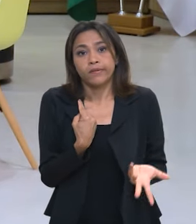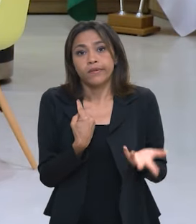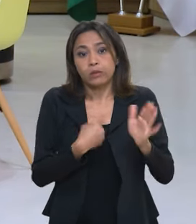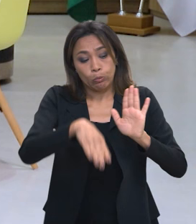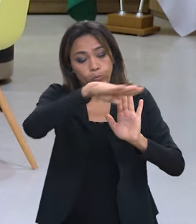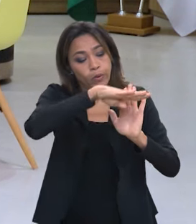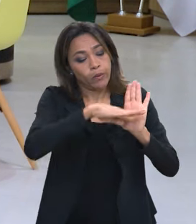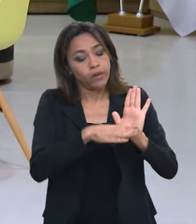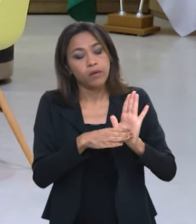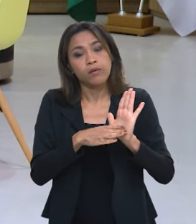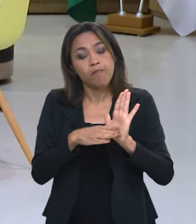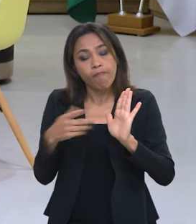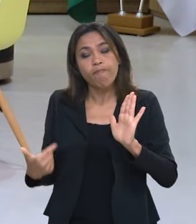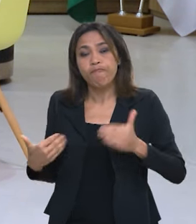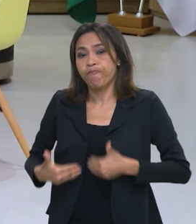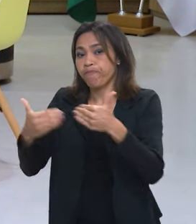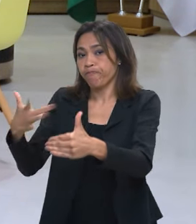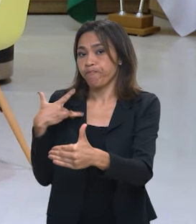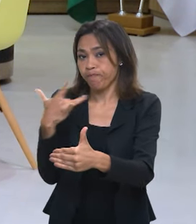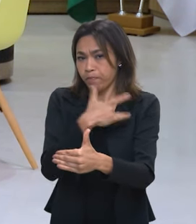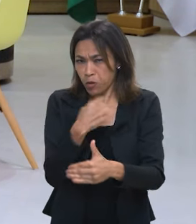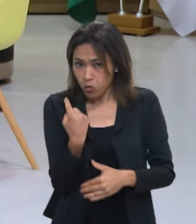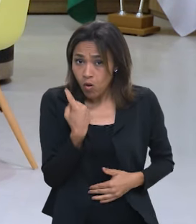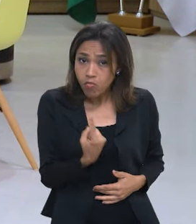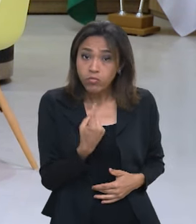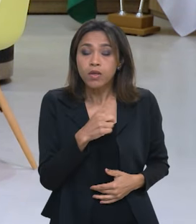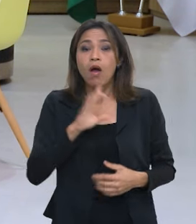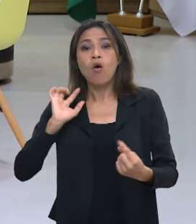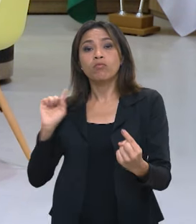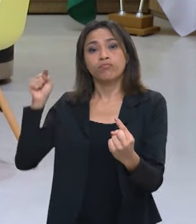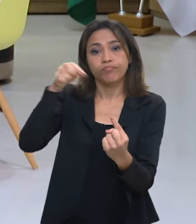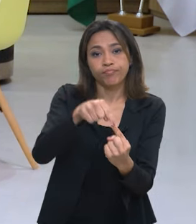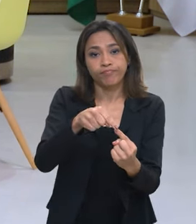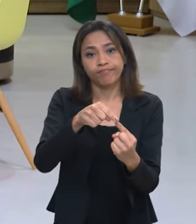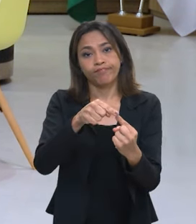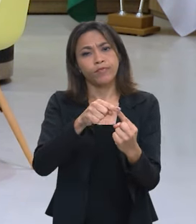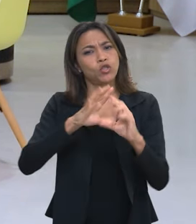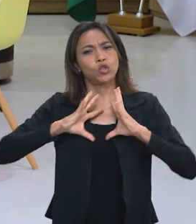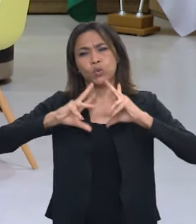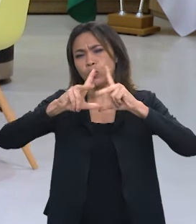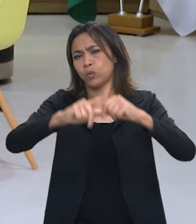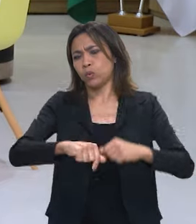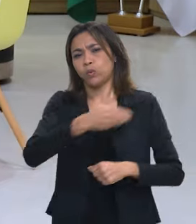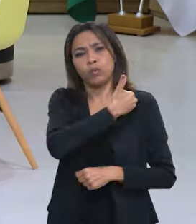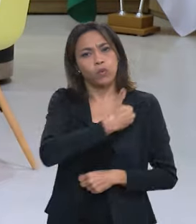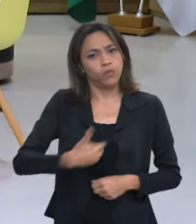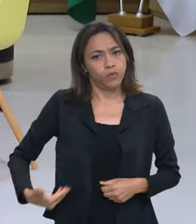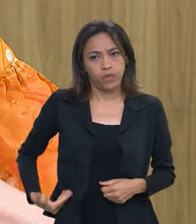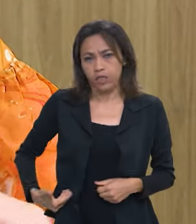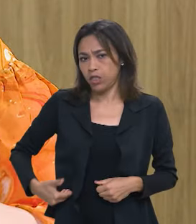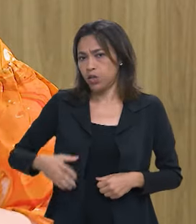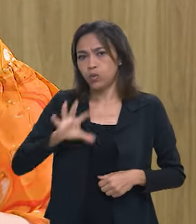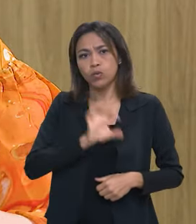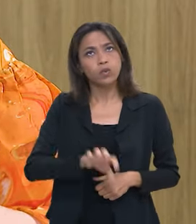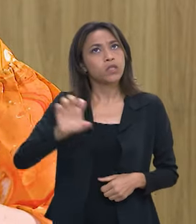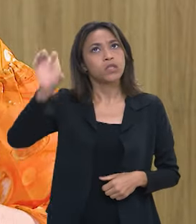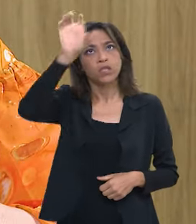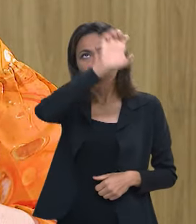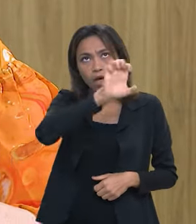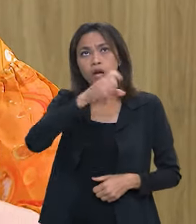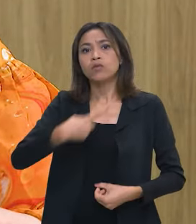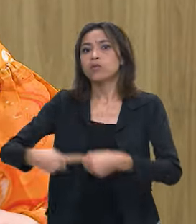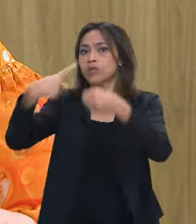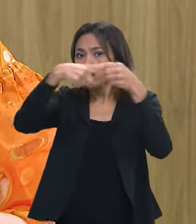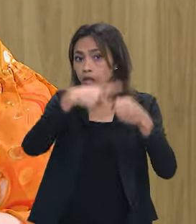num programa do Ministério da Saúde. Isso precisa ser uma meta de todos os governos, de toda a